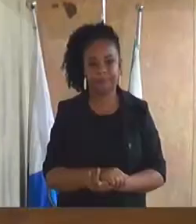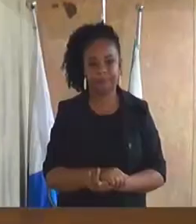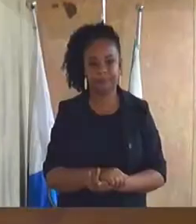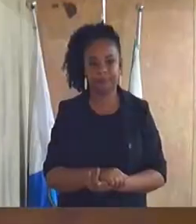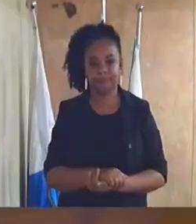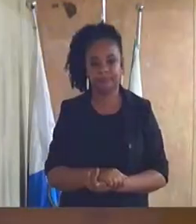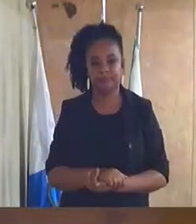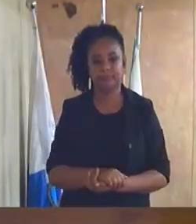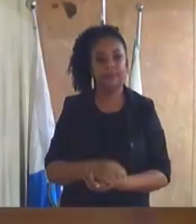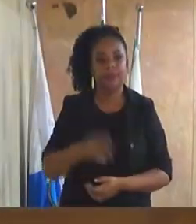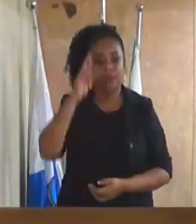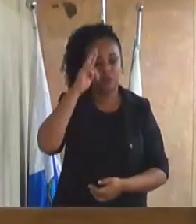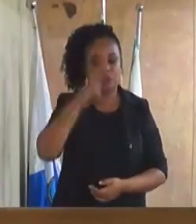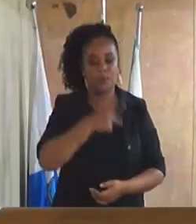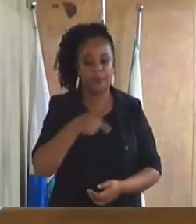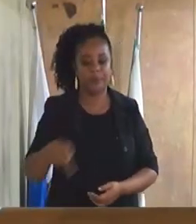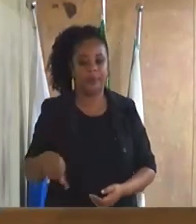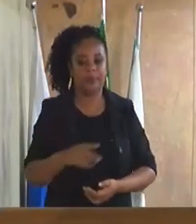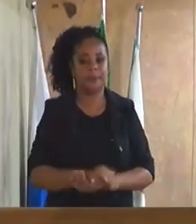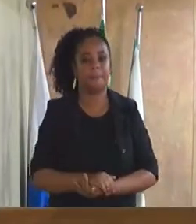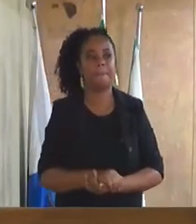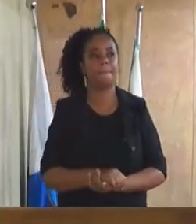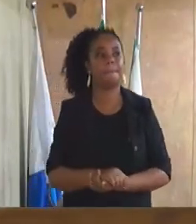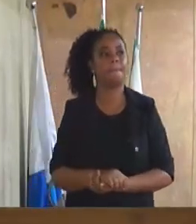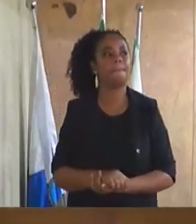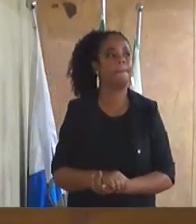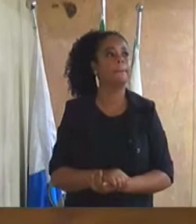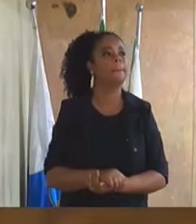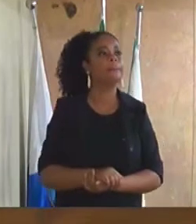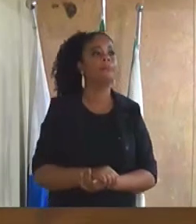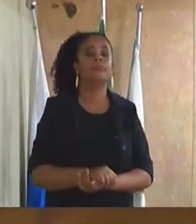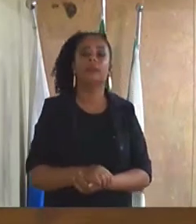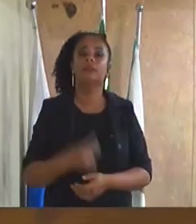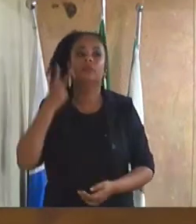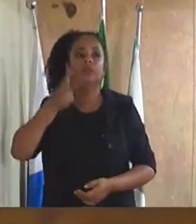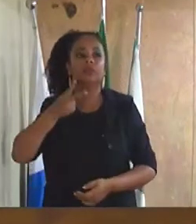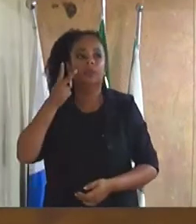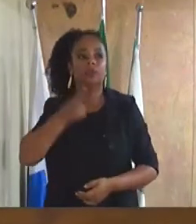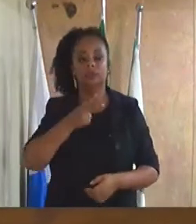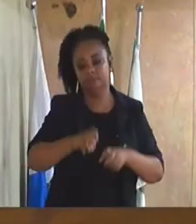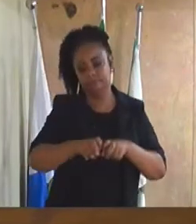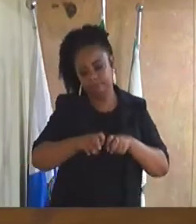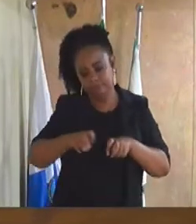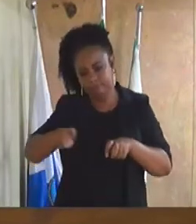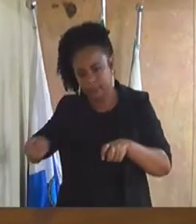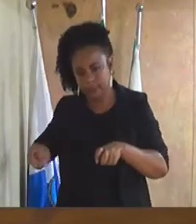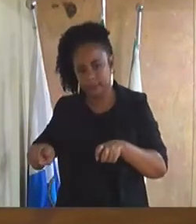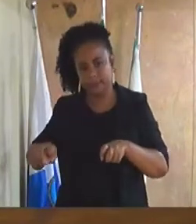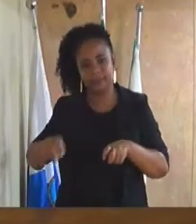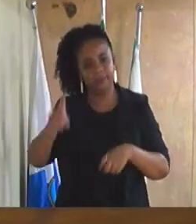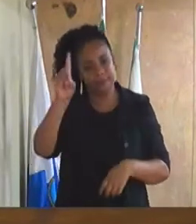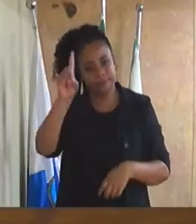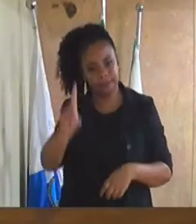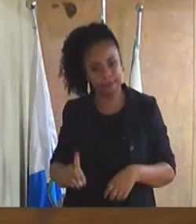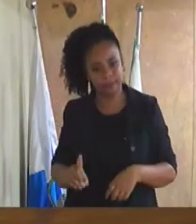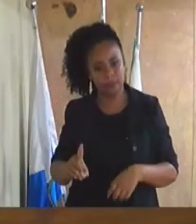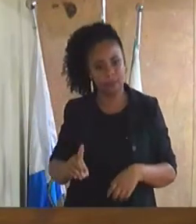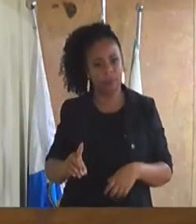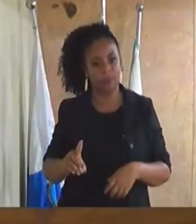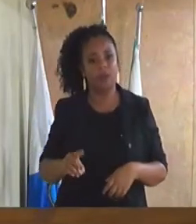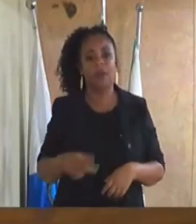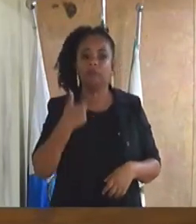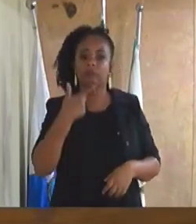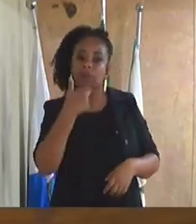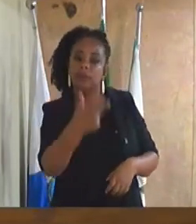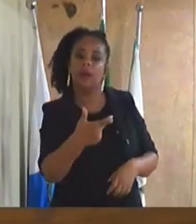senhor presidente nobres vereadores a mesa diretora externar aqui o